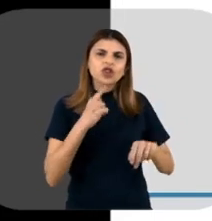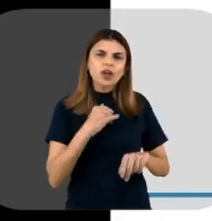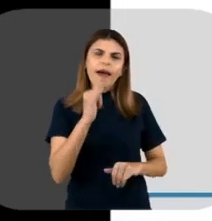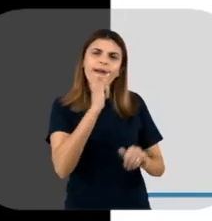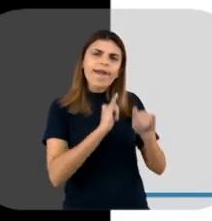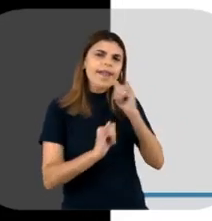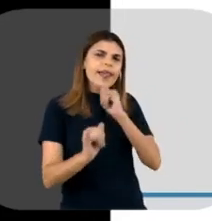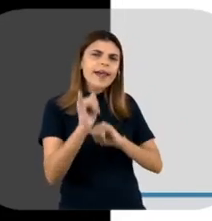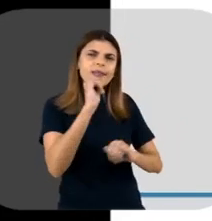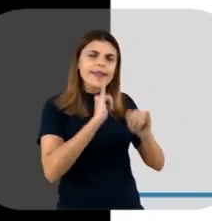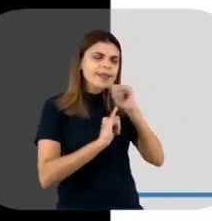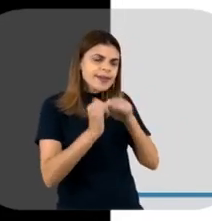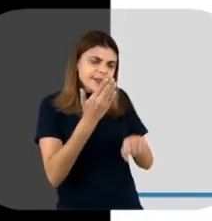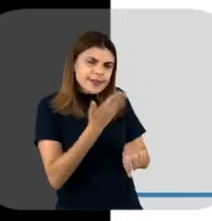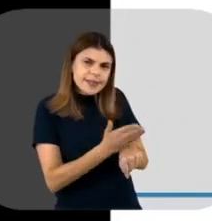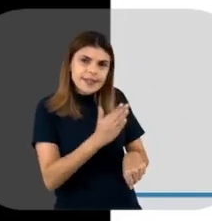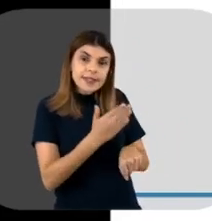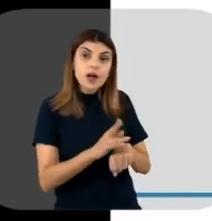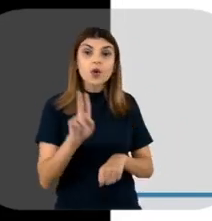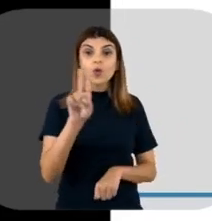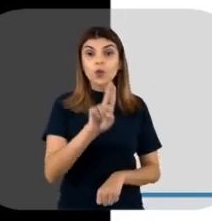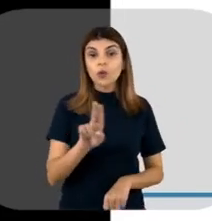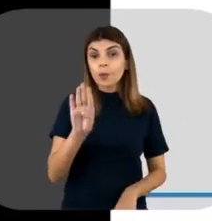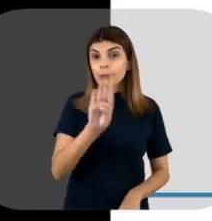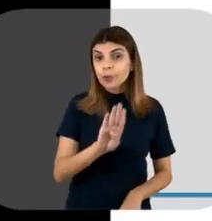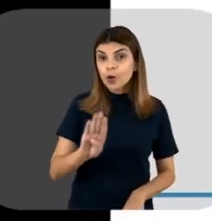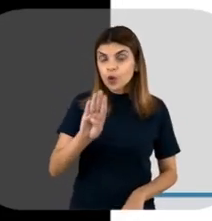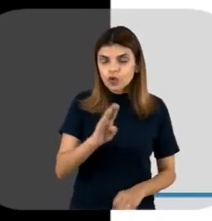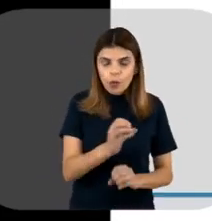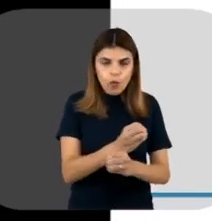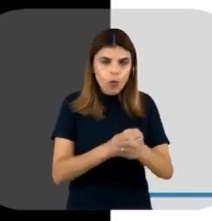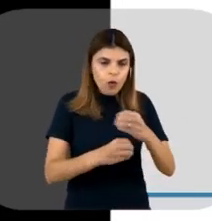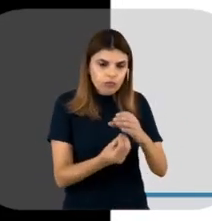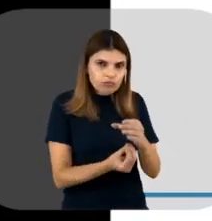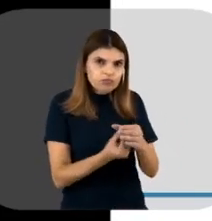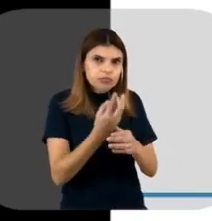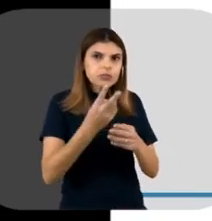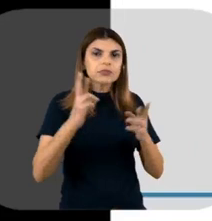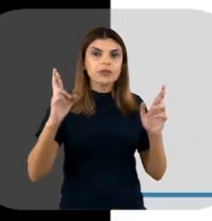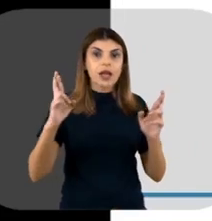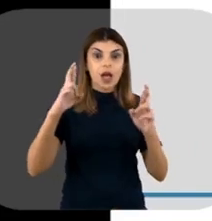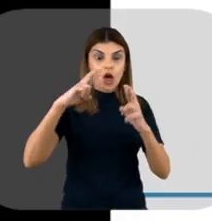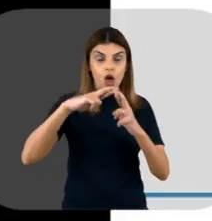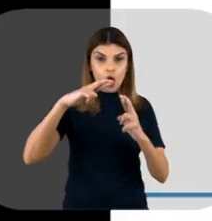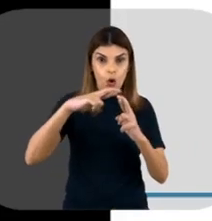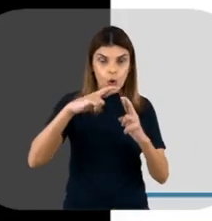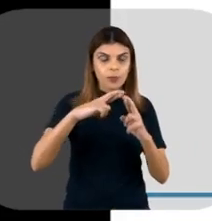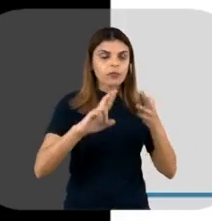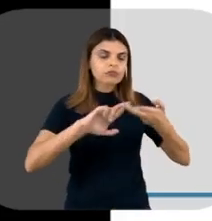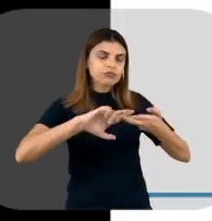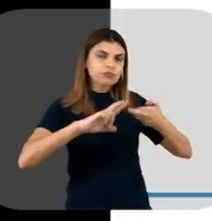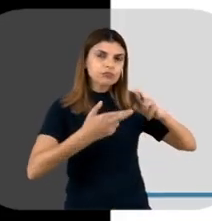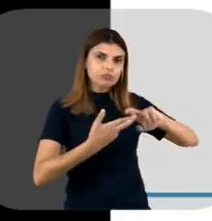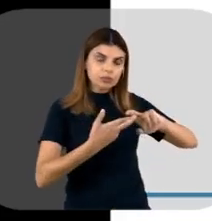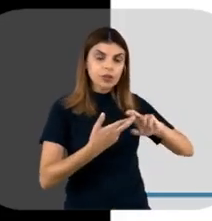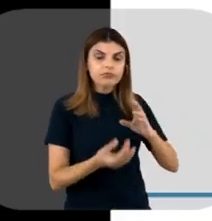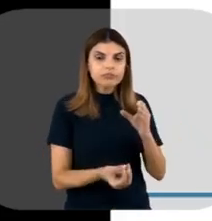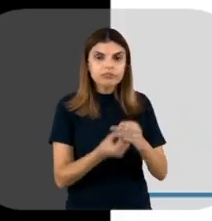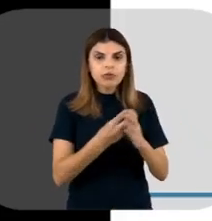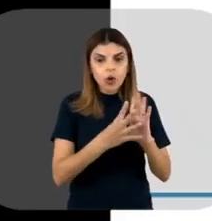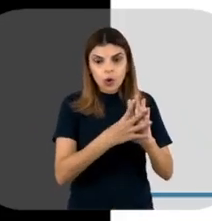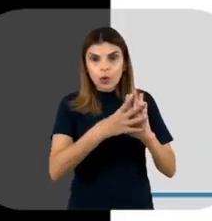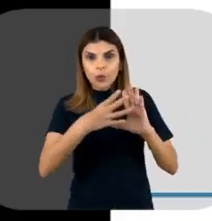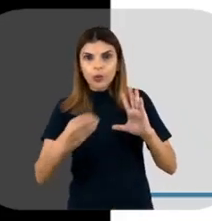experimentais usados em biologia molecular para gerar uma molécula de DNA recombinante e direcionar sua